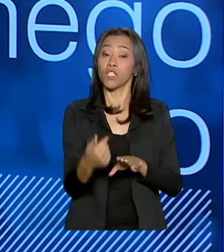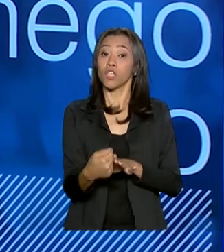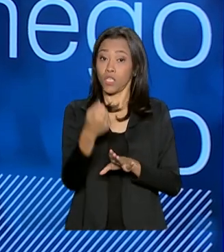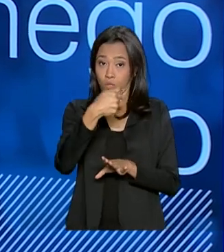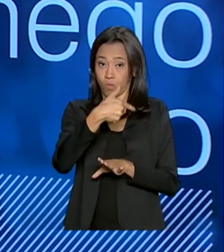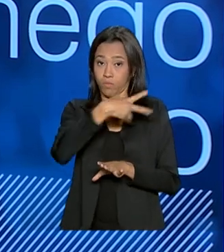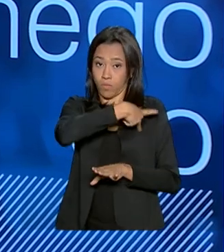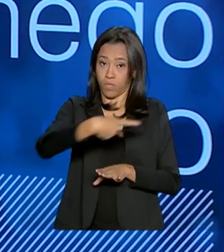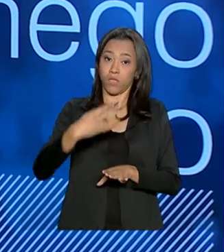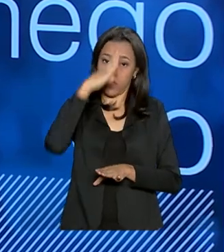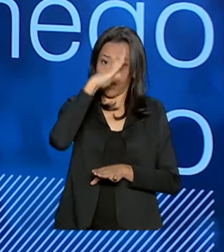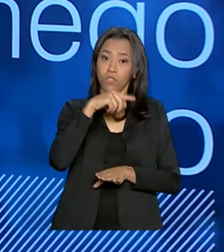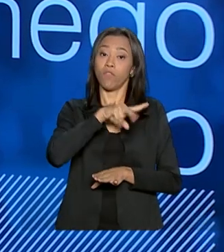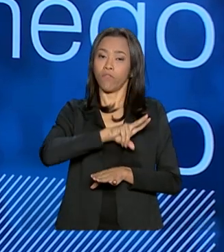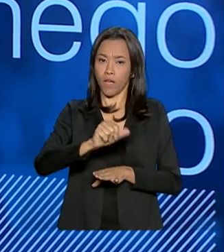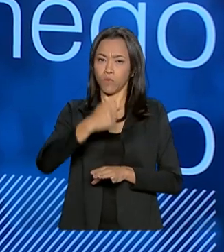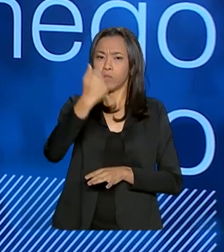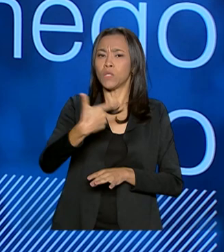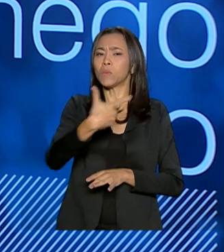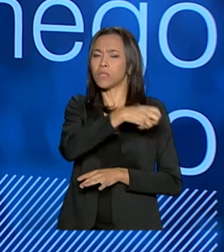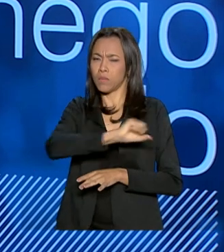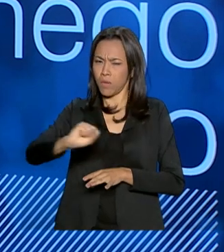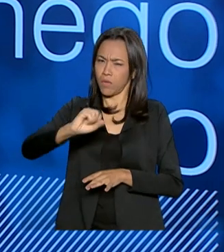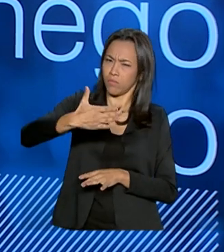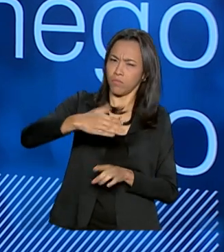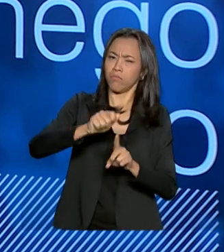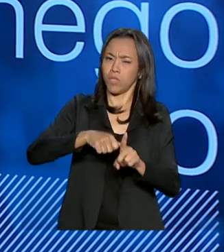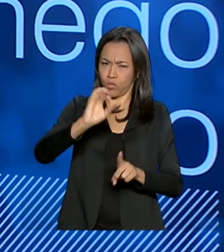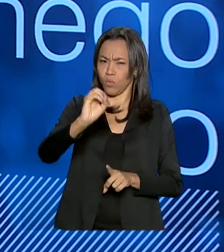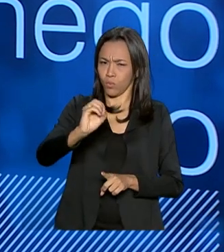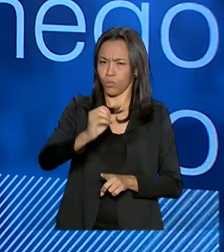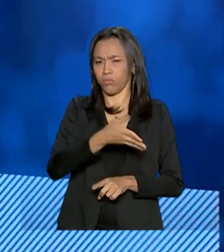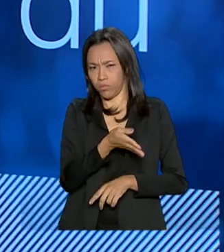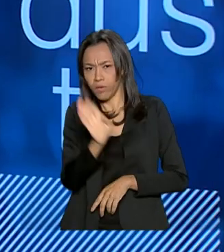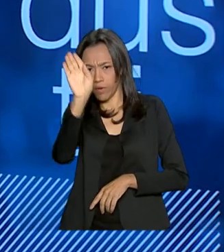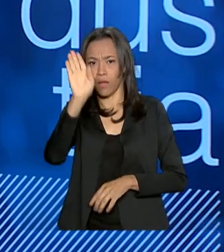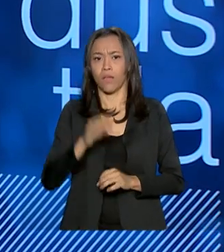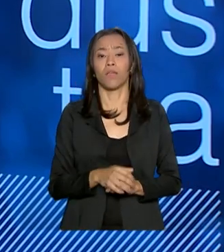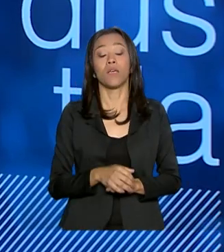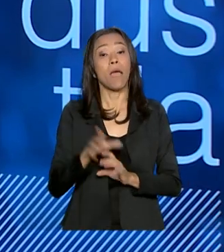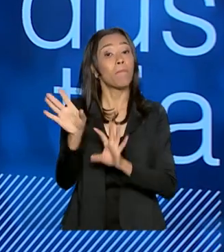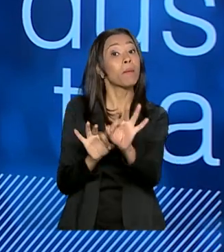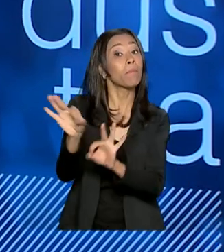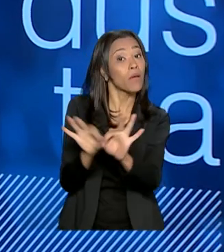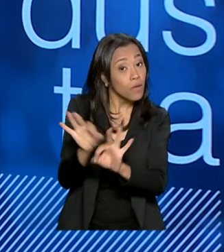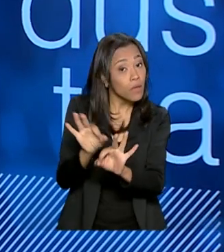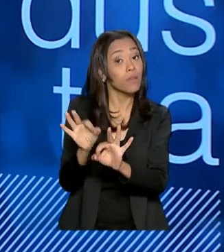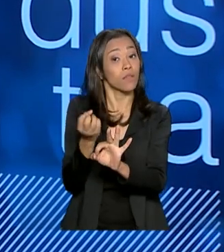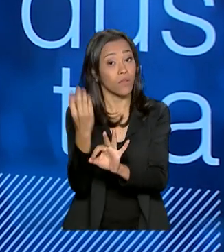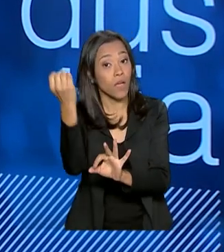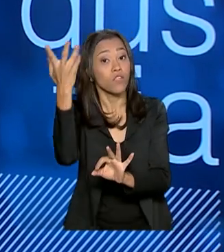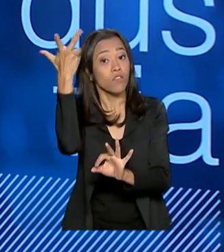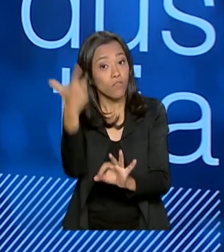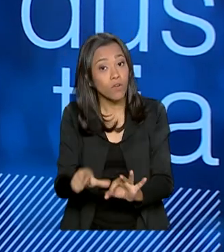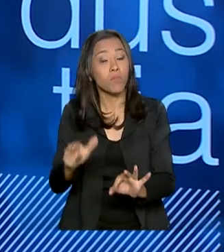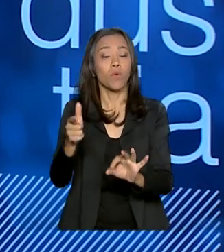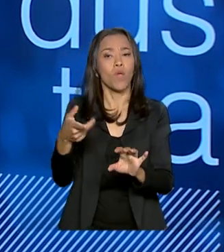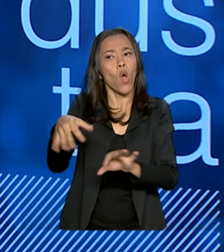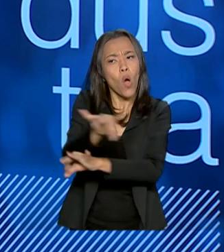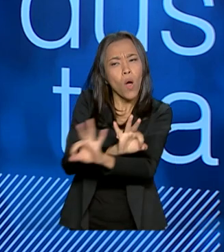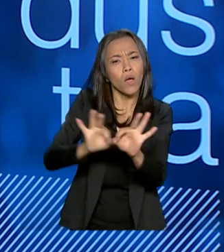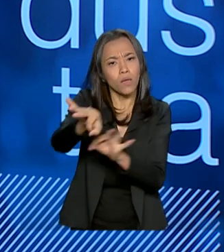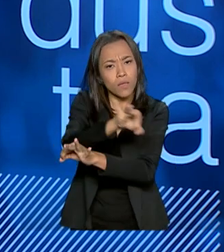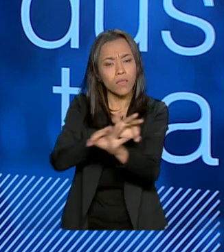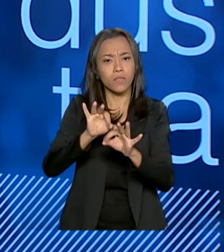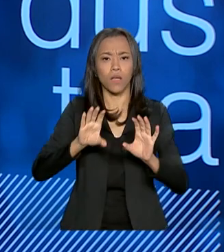provavelmente lá por outubro. Além disso, nós vamos buscar uma reorganização da comissão. A comissão,